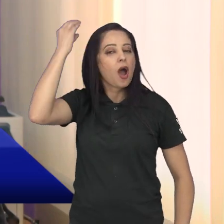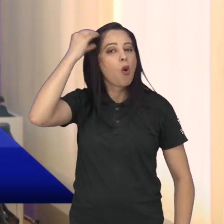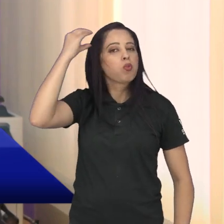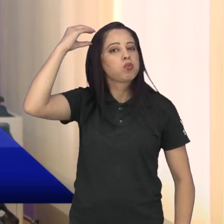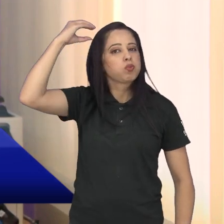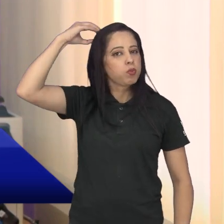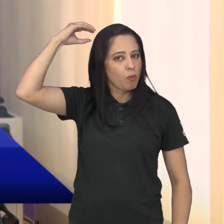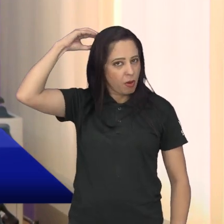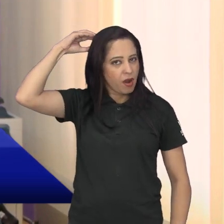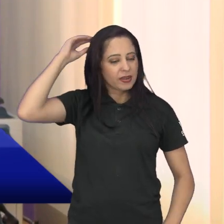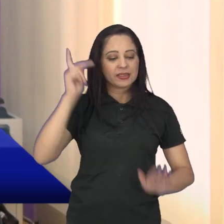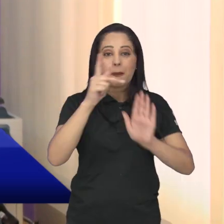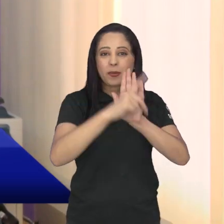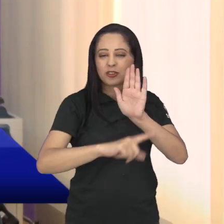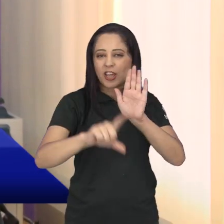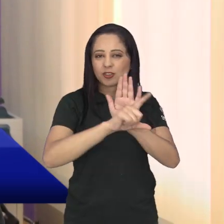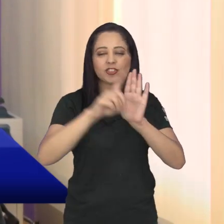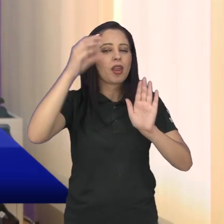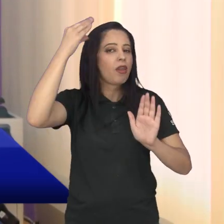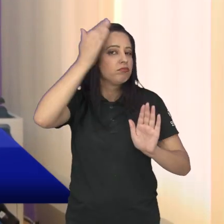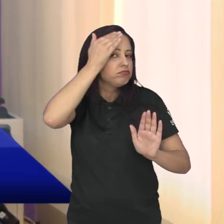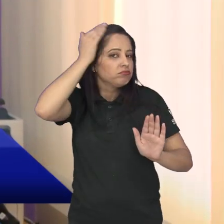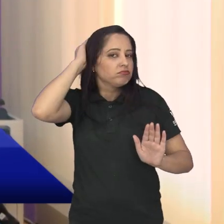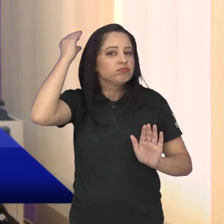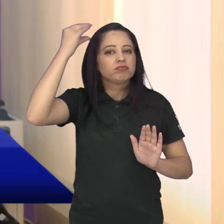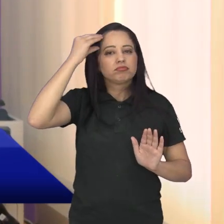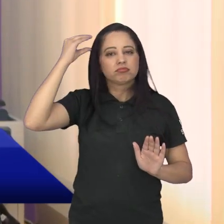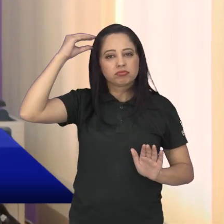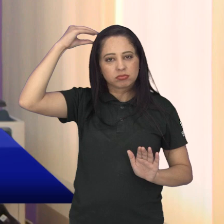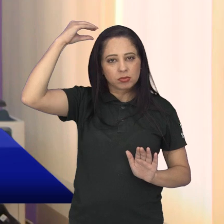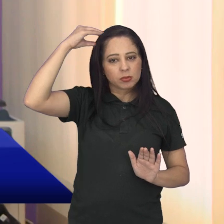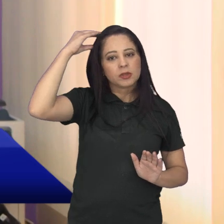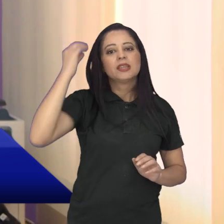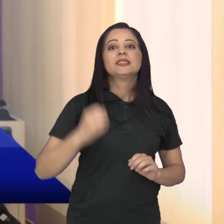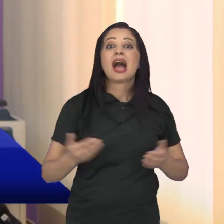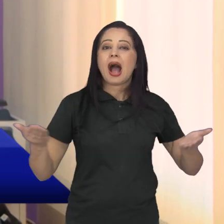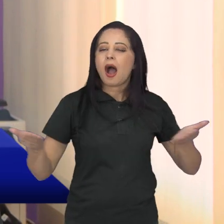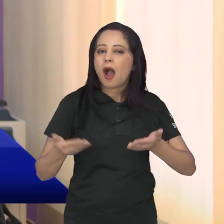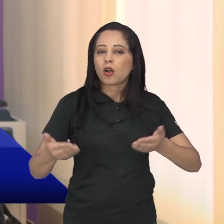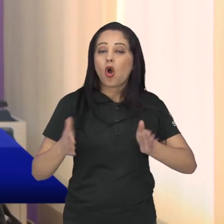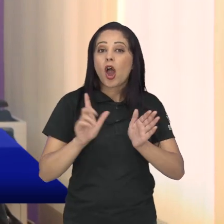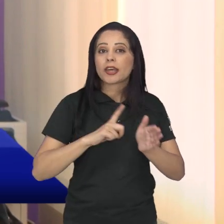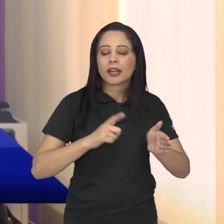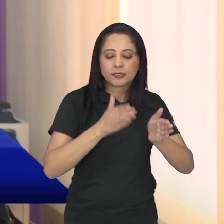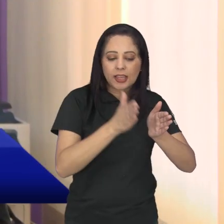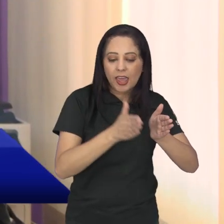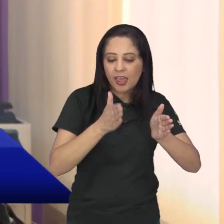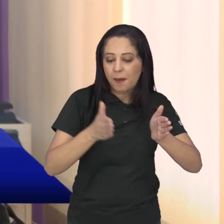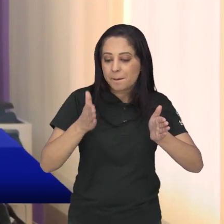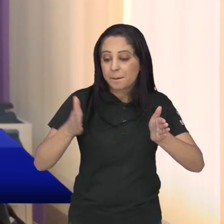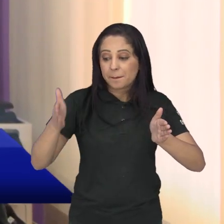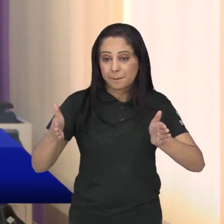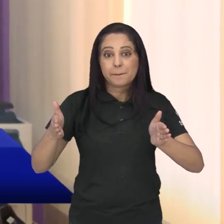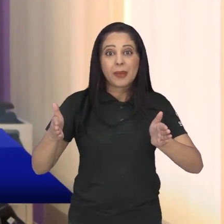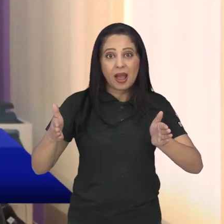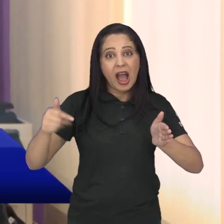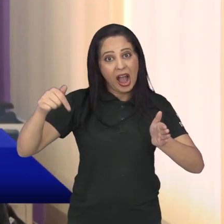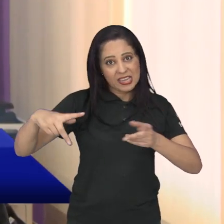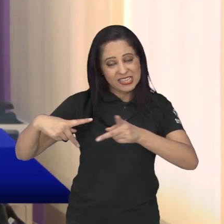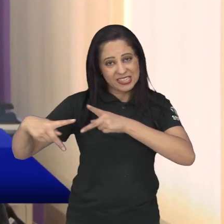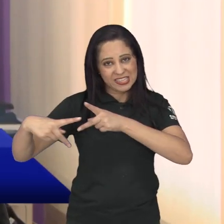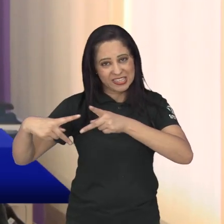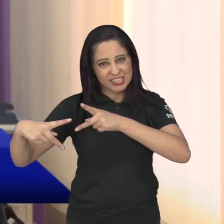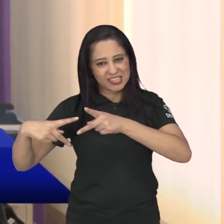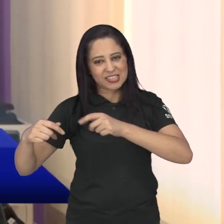sociais e econômicos que o setor da cultura teve durante a pandemia de 2019, está em fase de construção